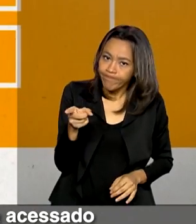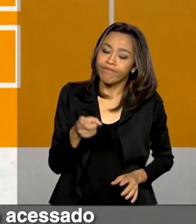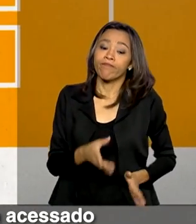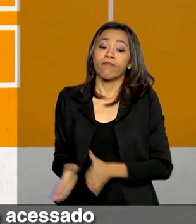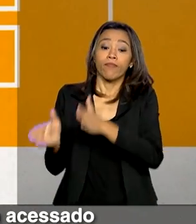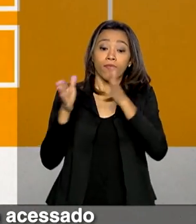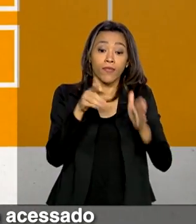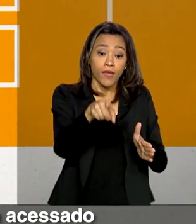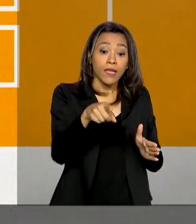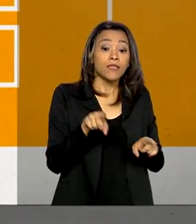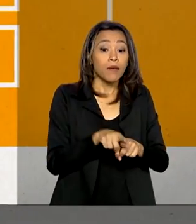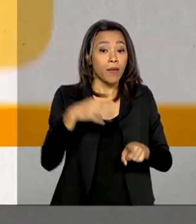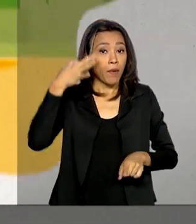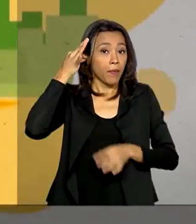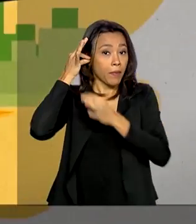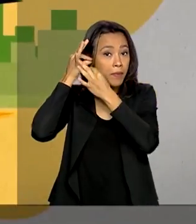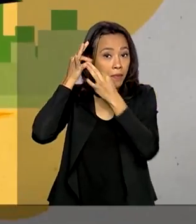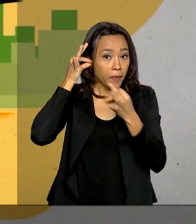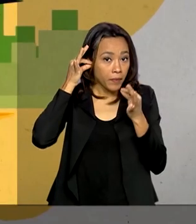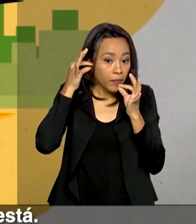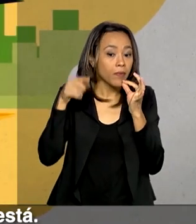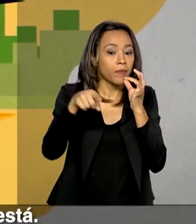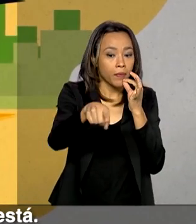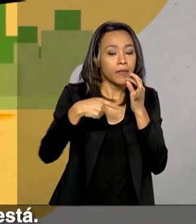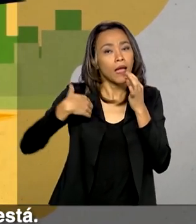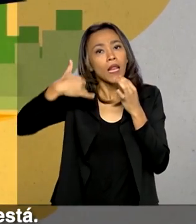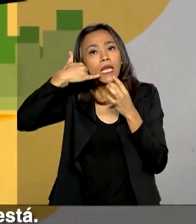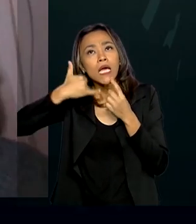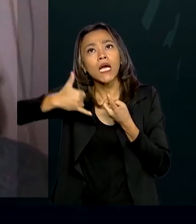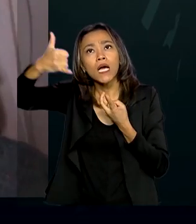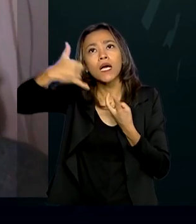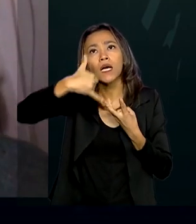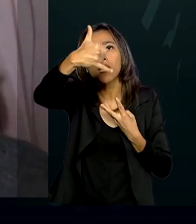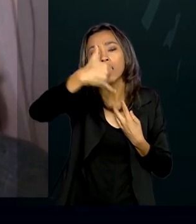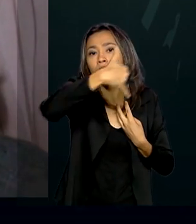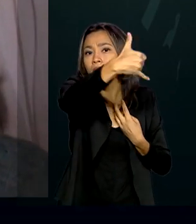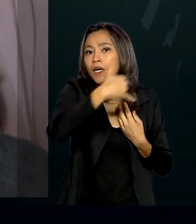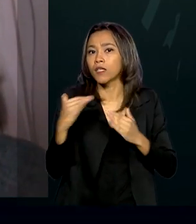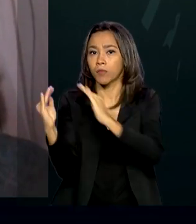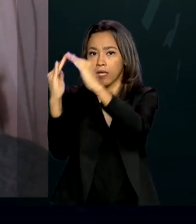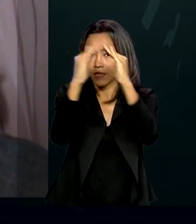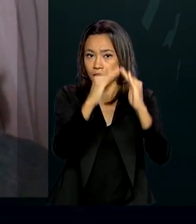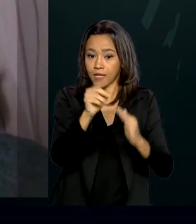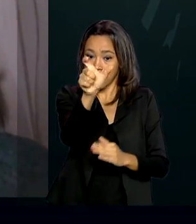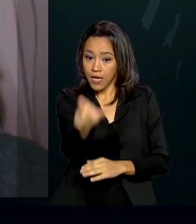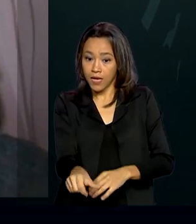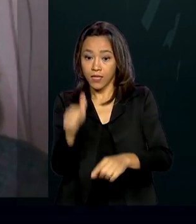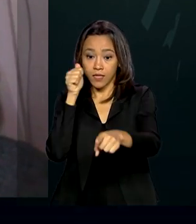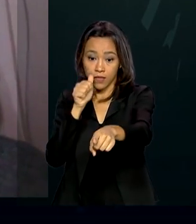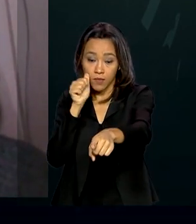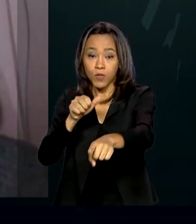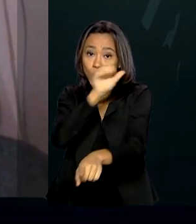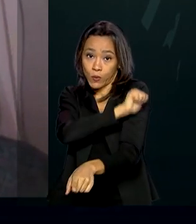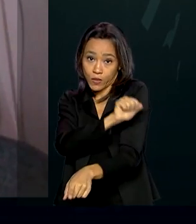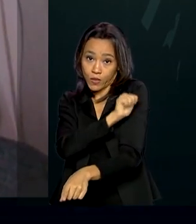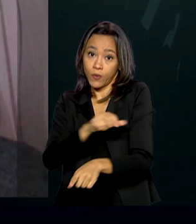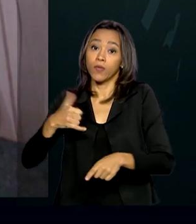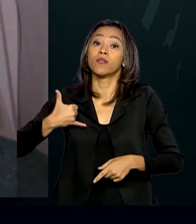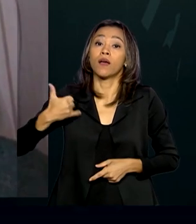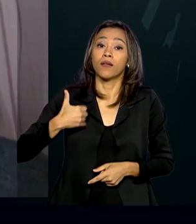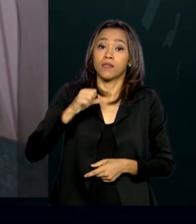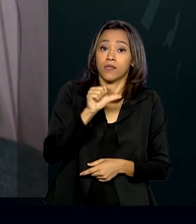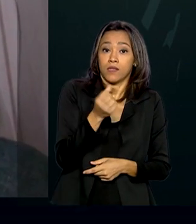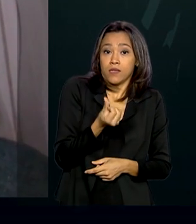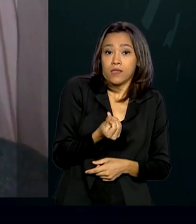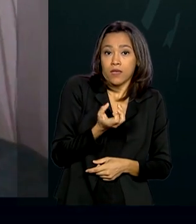também está realizando ligações para as residências. Essa carioca de Nova Iguaçu tem 60 anos